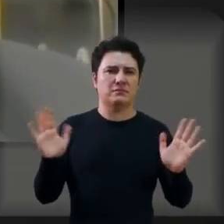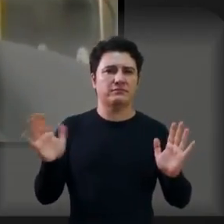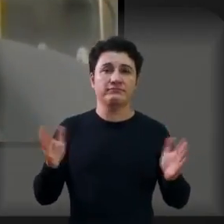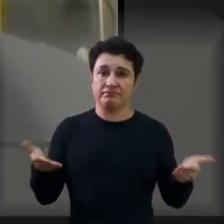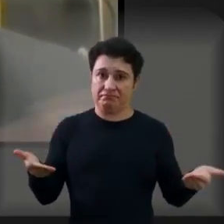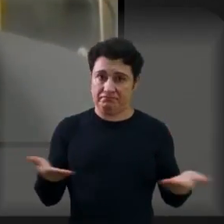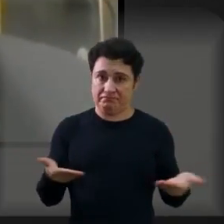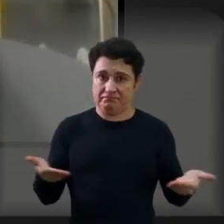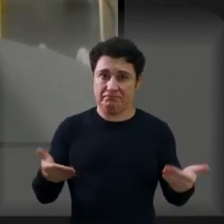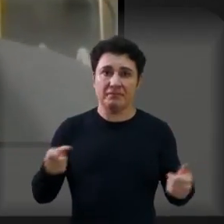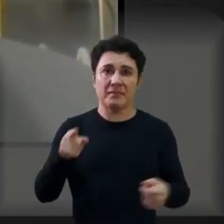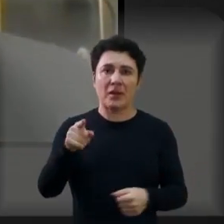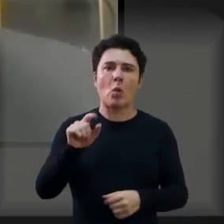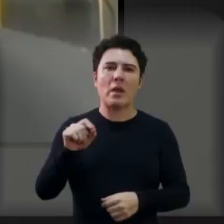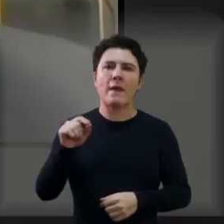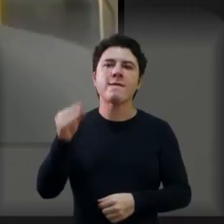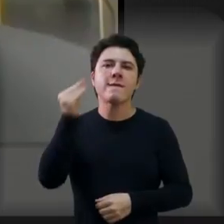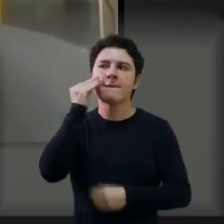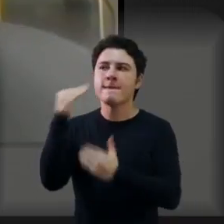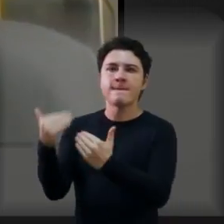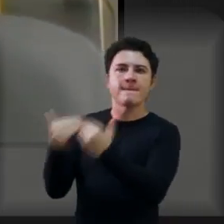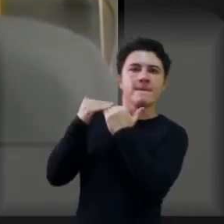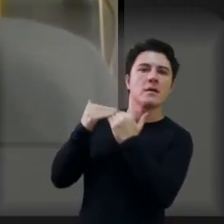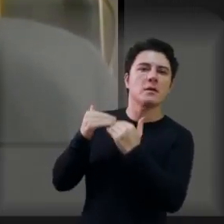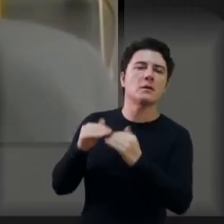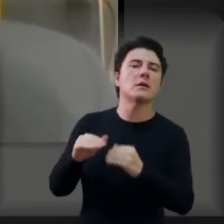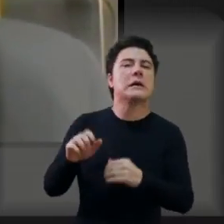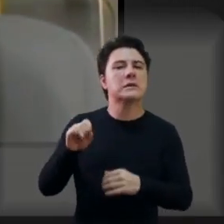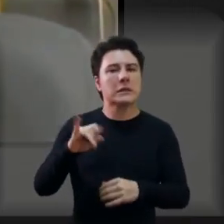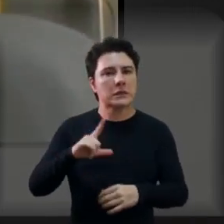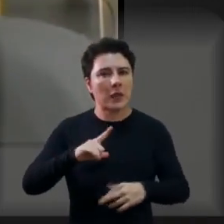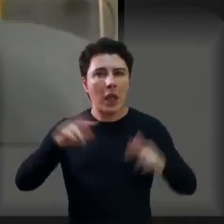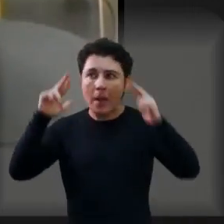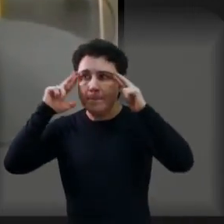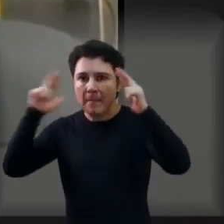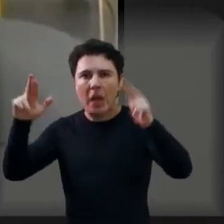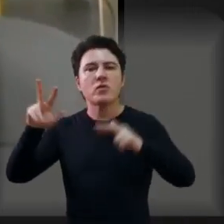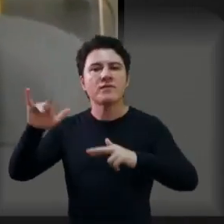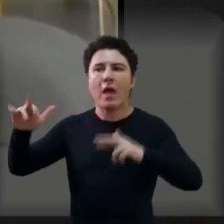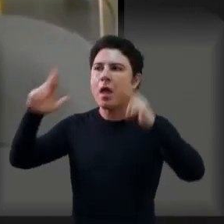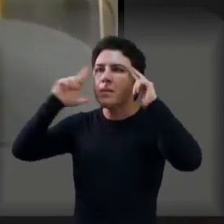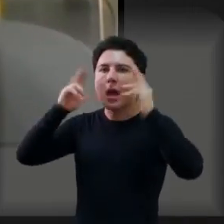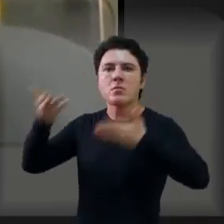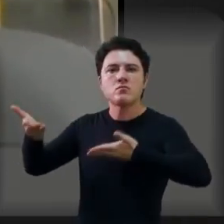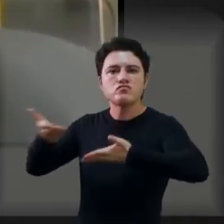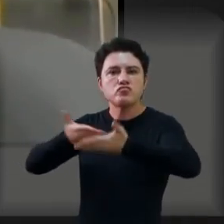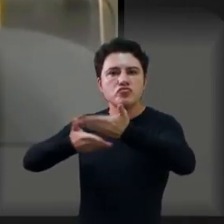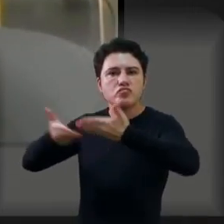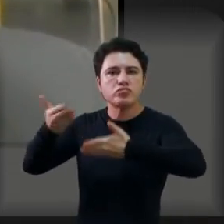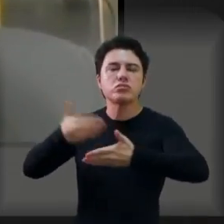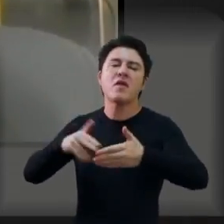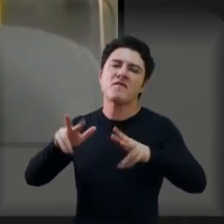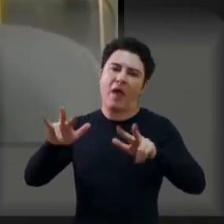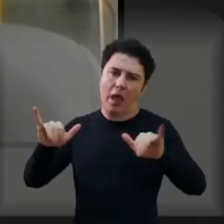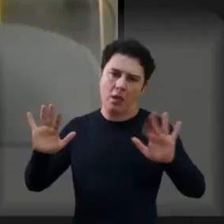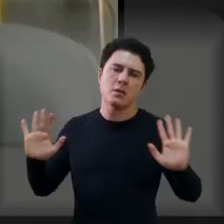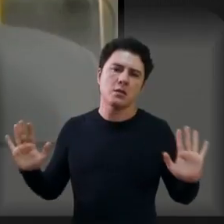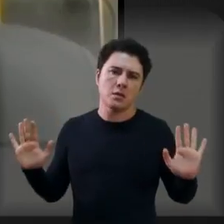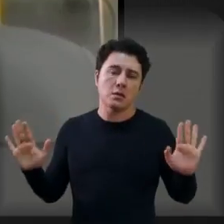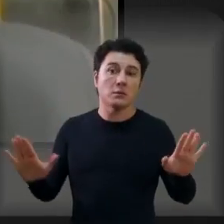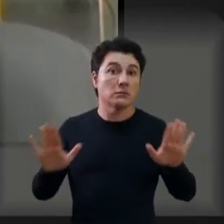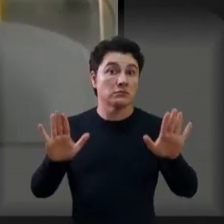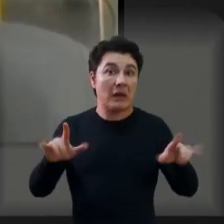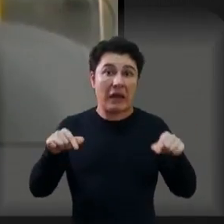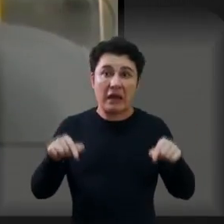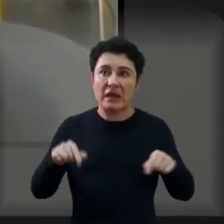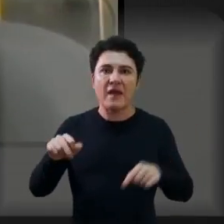Não vem por intimidar, não. Se estiver com respeito, vai ser respeitado, vai ser respondido e vai ser escutado. Mas aqui